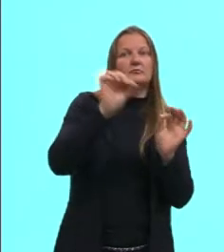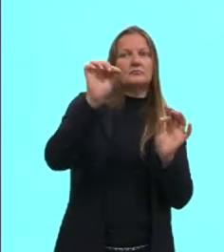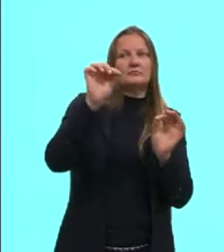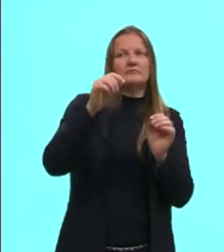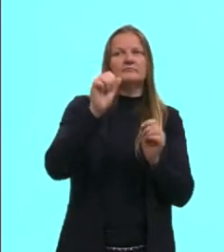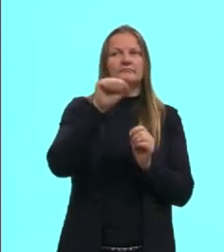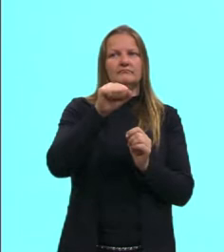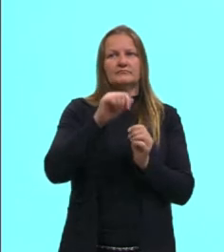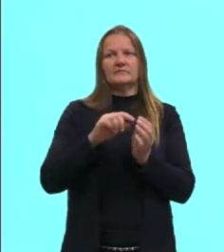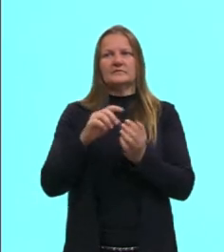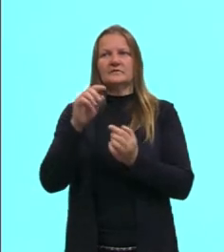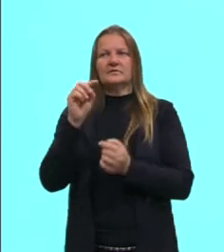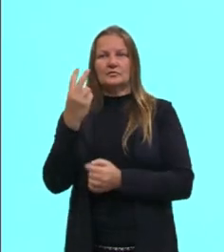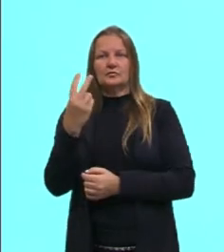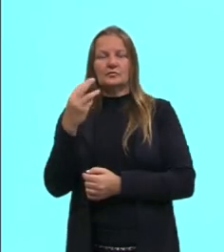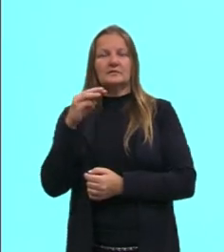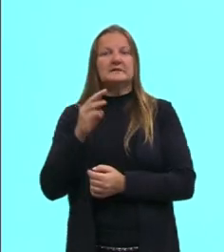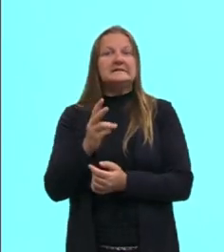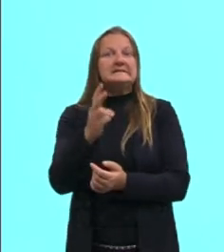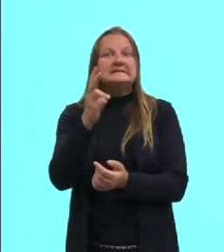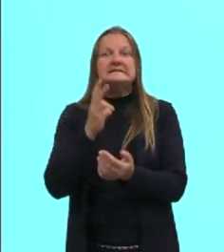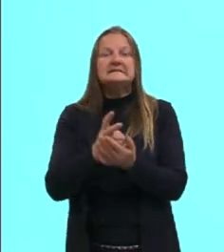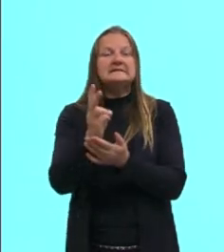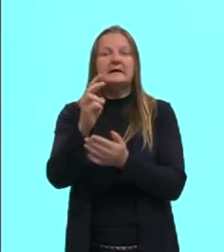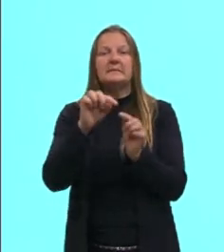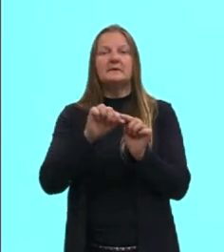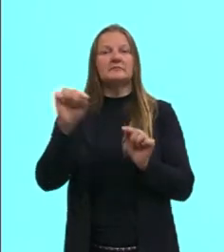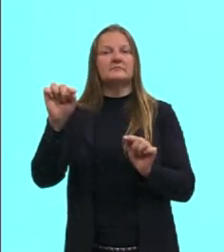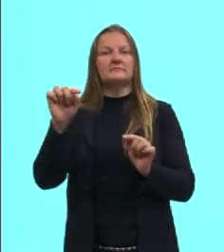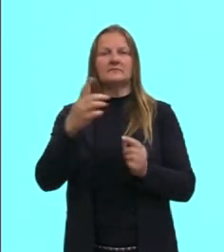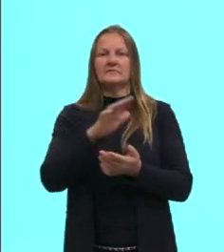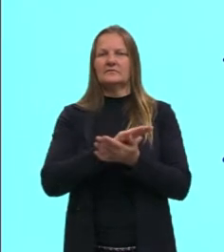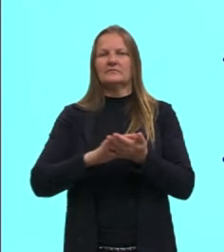não serão sempre colineares.